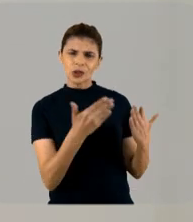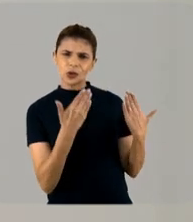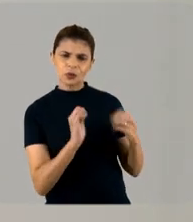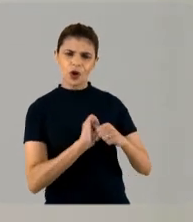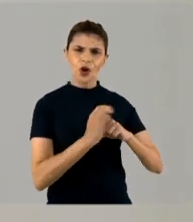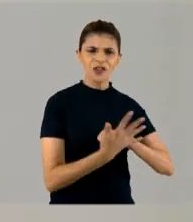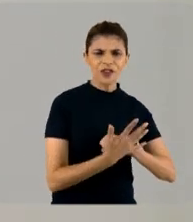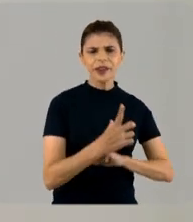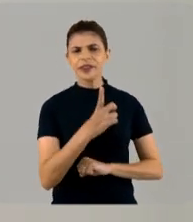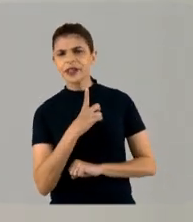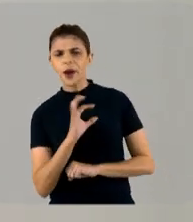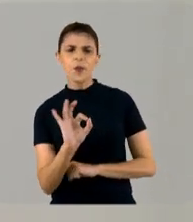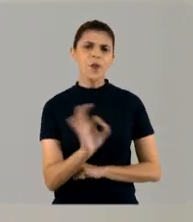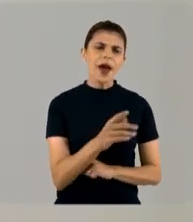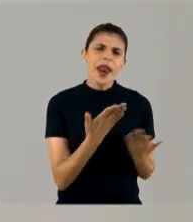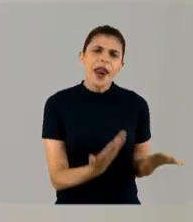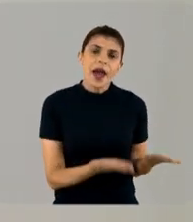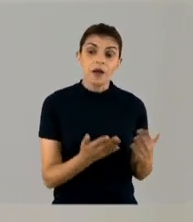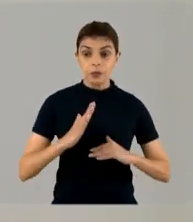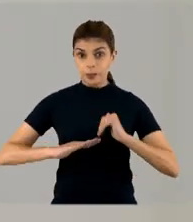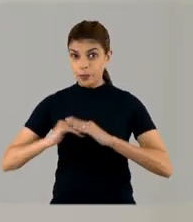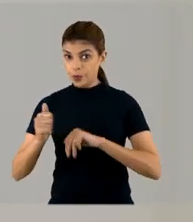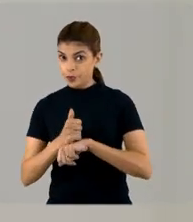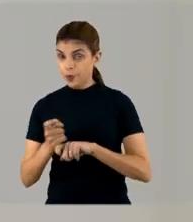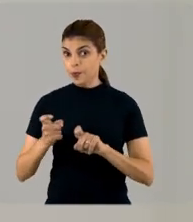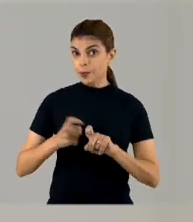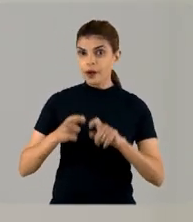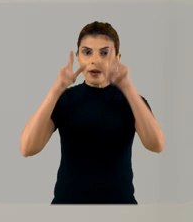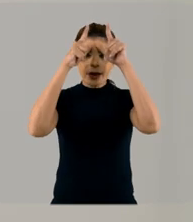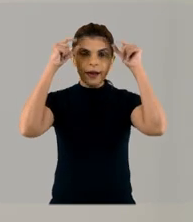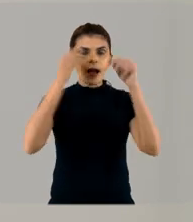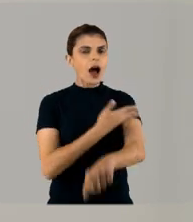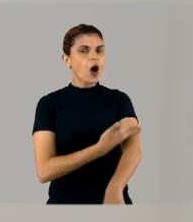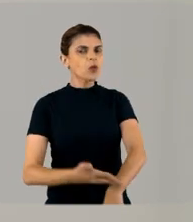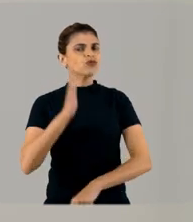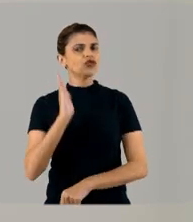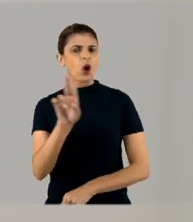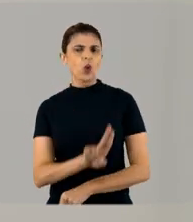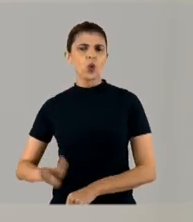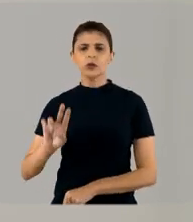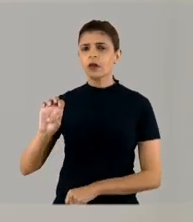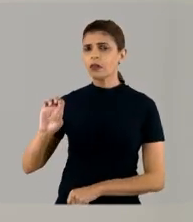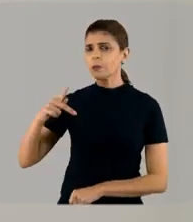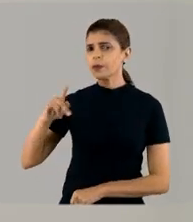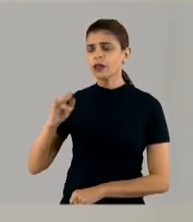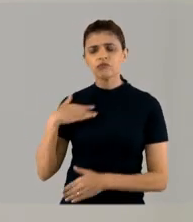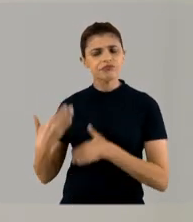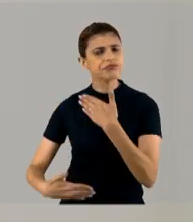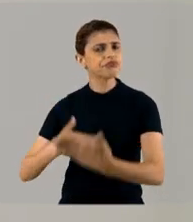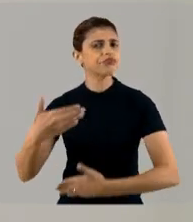entanto, desde que esse profissional médico de enfermagem esteja habituado já a usar todos os equipamentos